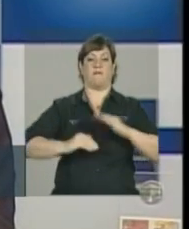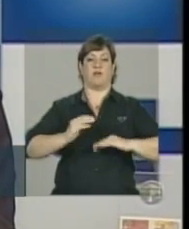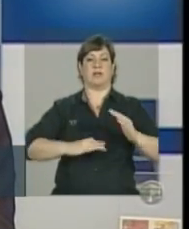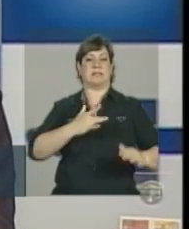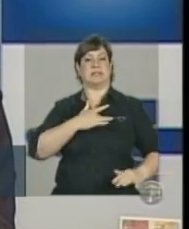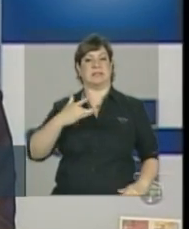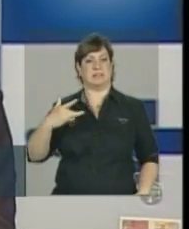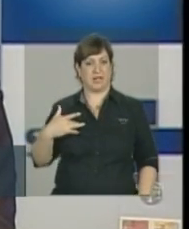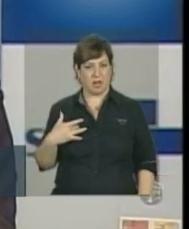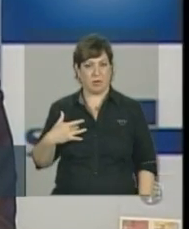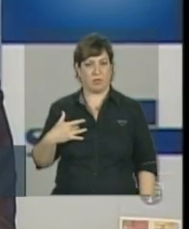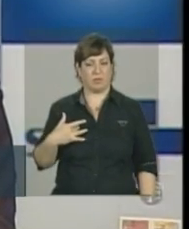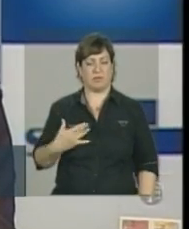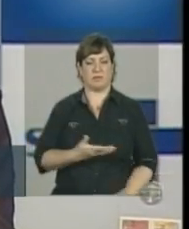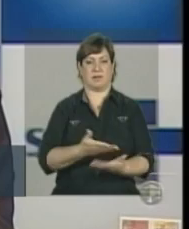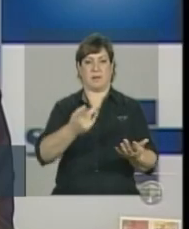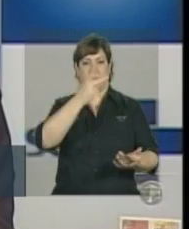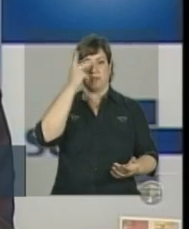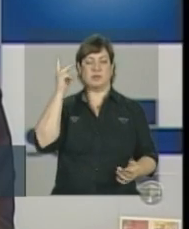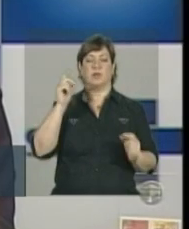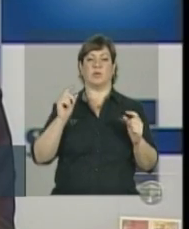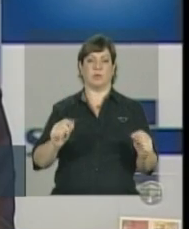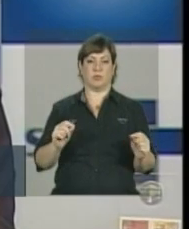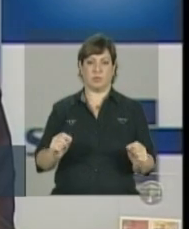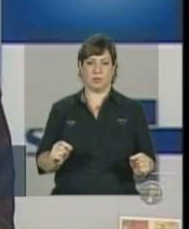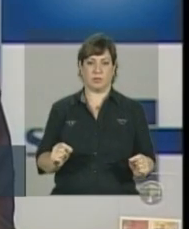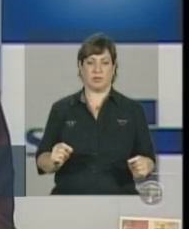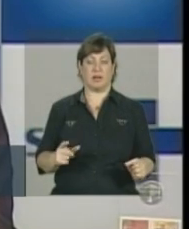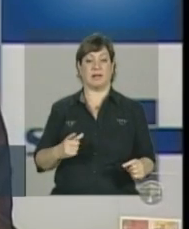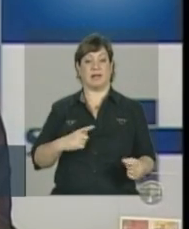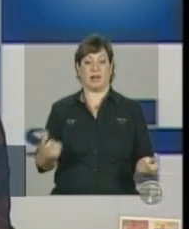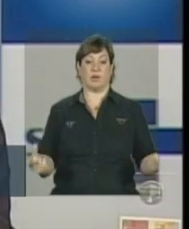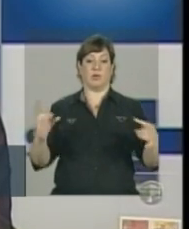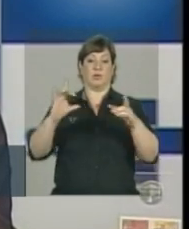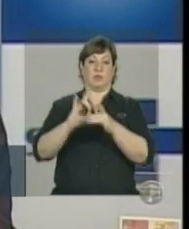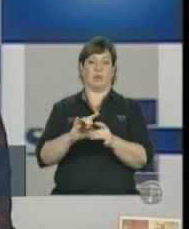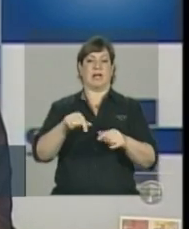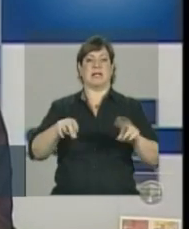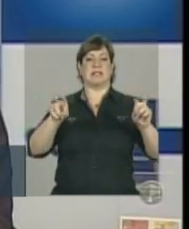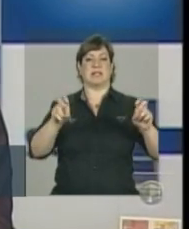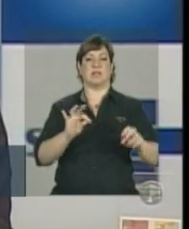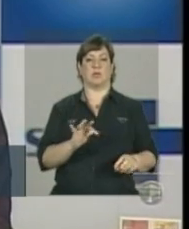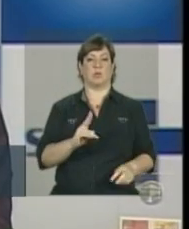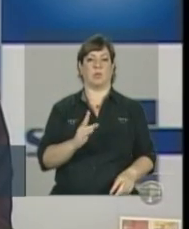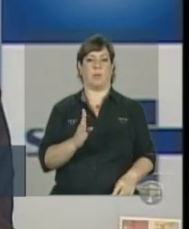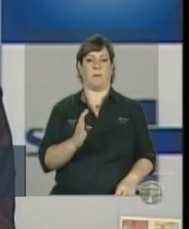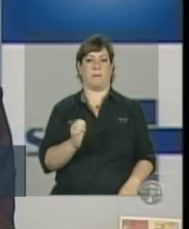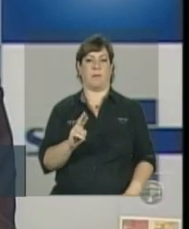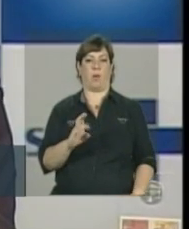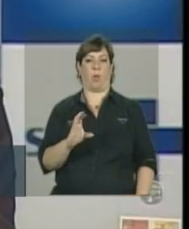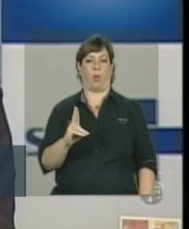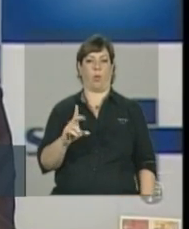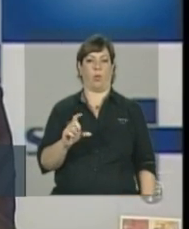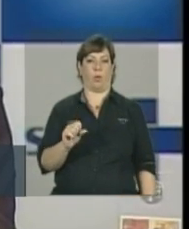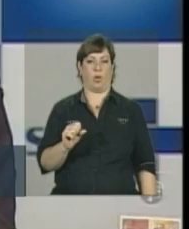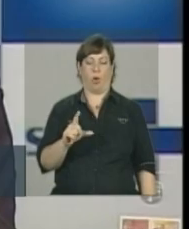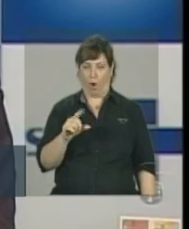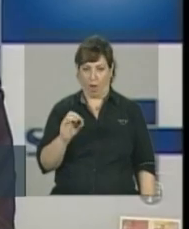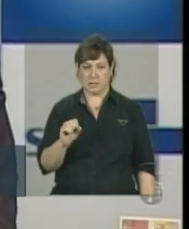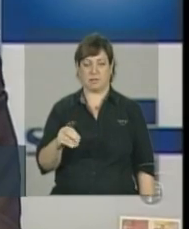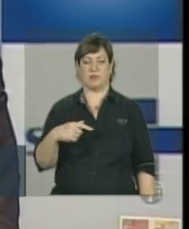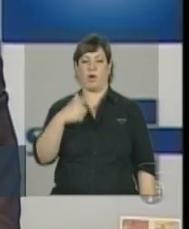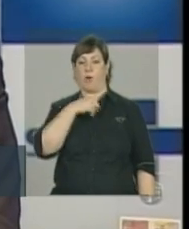saúde, das pessoas que acabam se associando a esse tema da tuberculose, como os nossos ganhadores dos